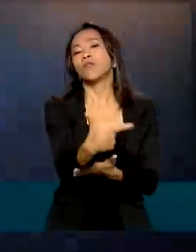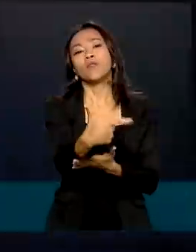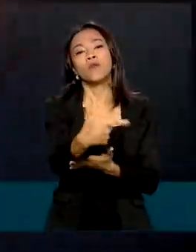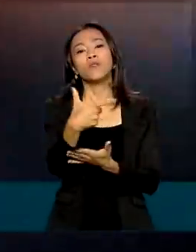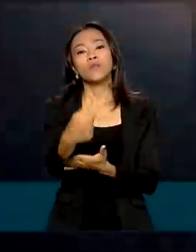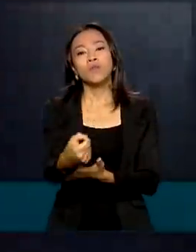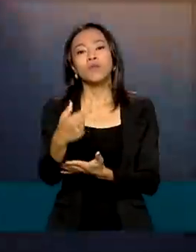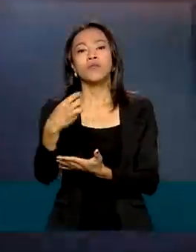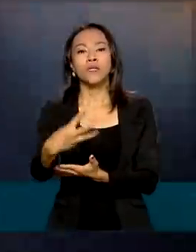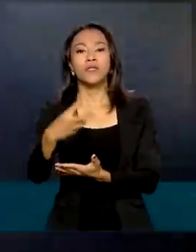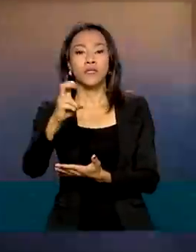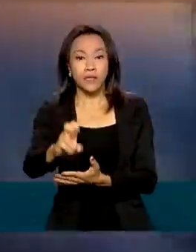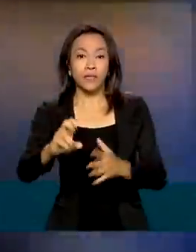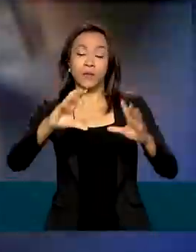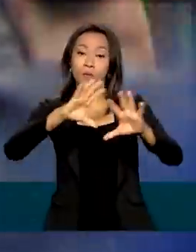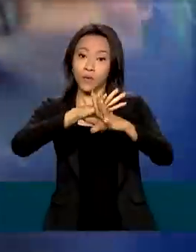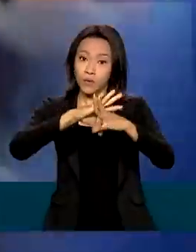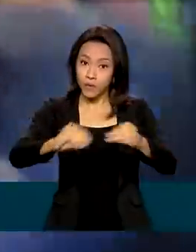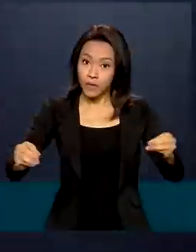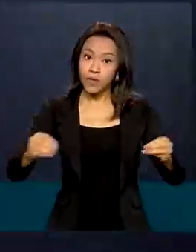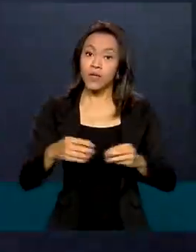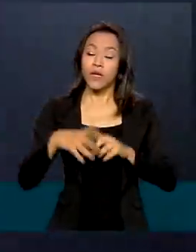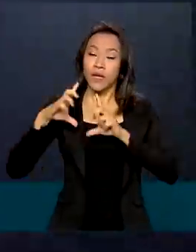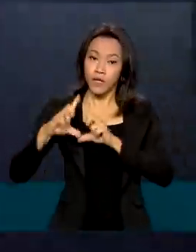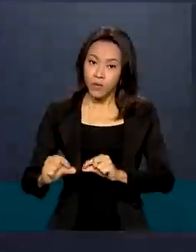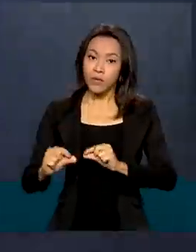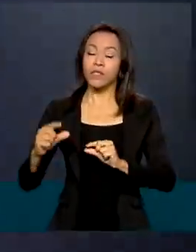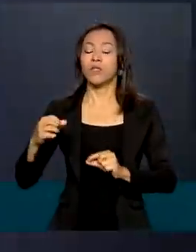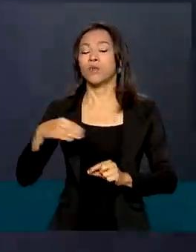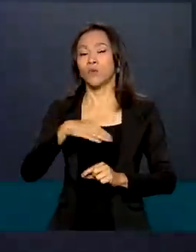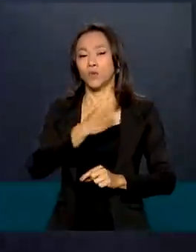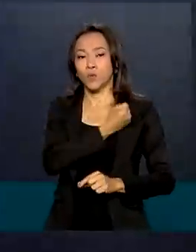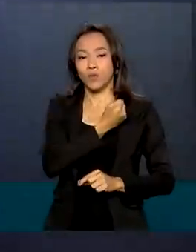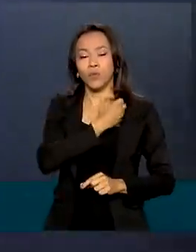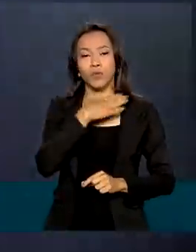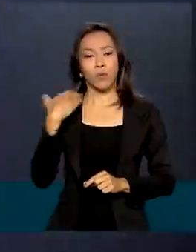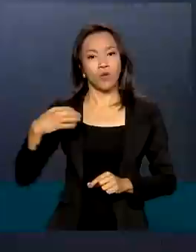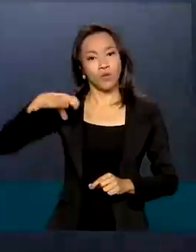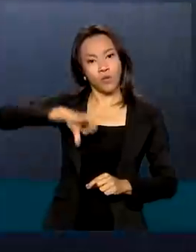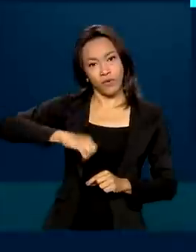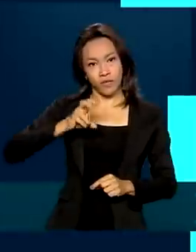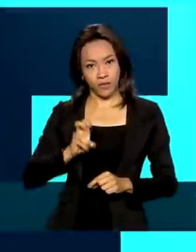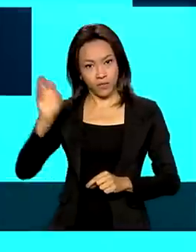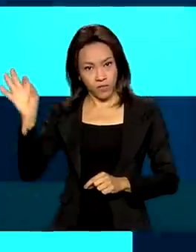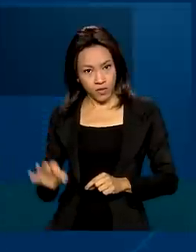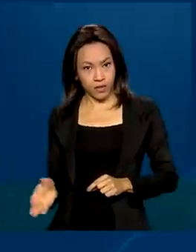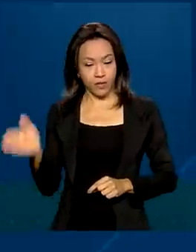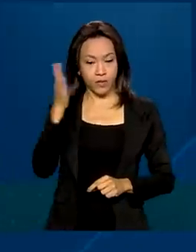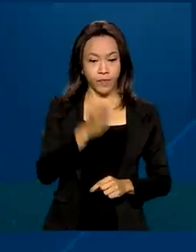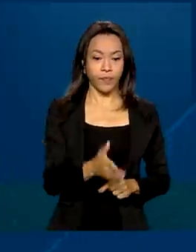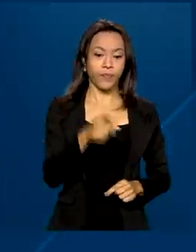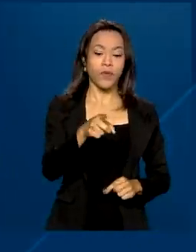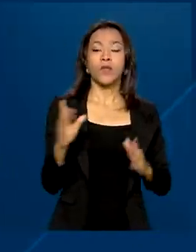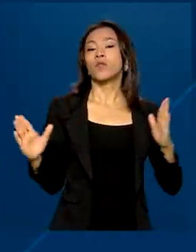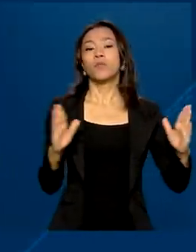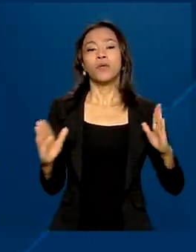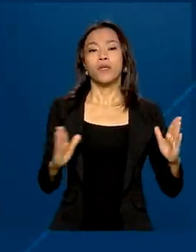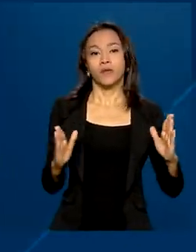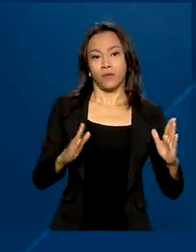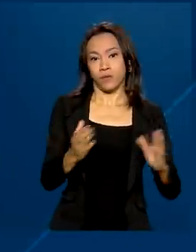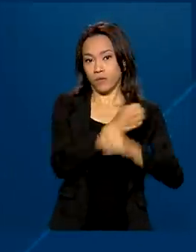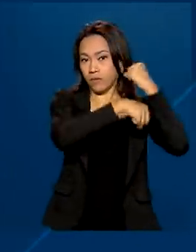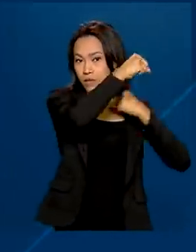número de casos em até 90% e o número de mortos em 95%. Em 2021, foram